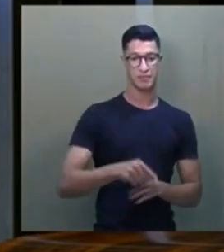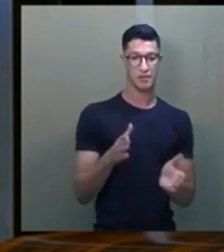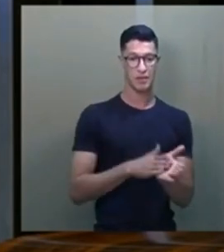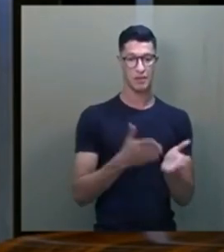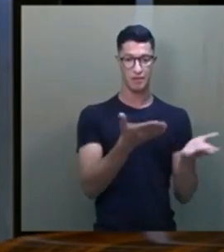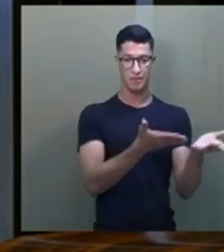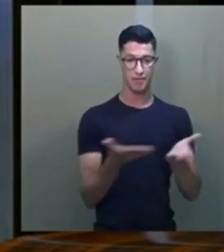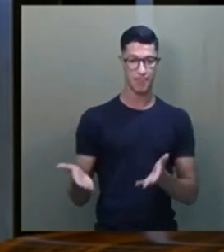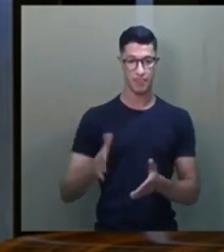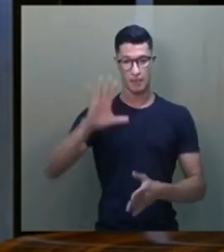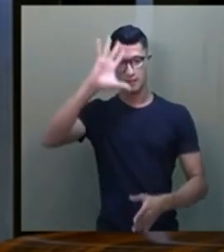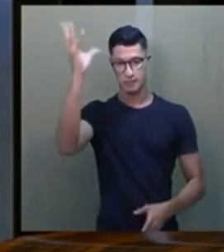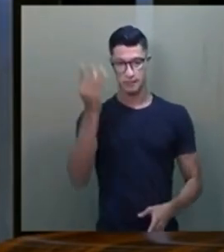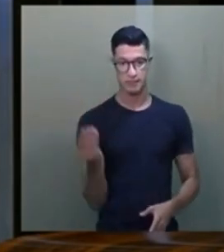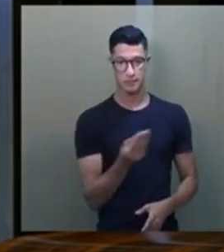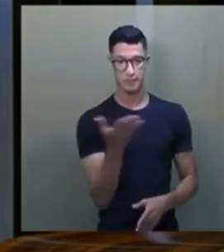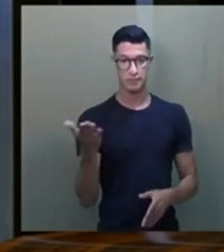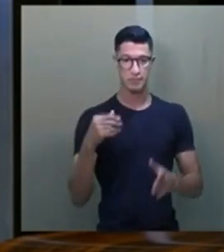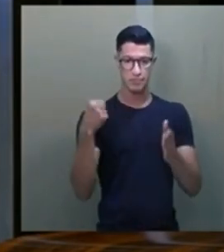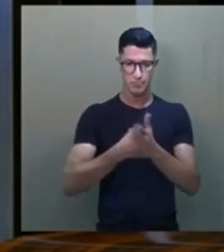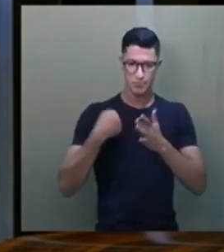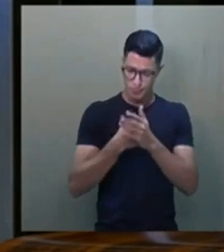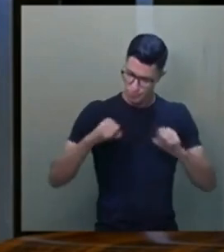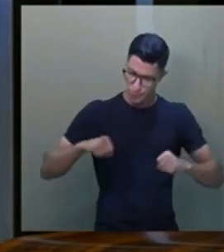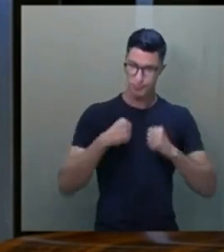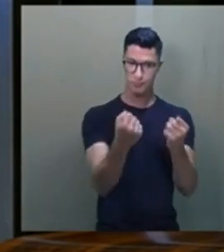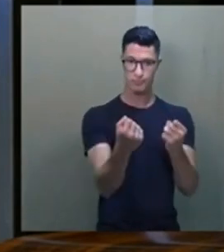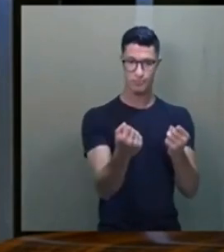os espíritas para o campo de batalha.